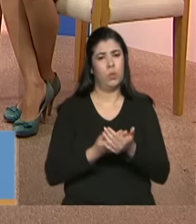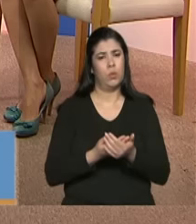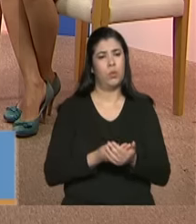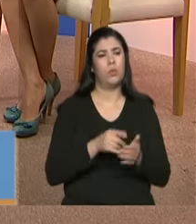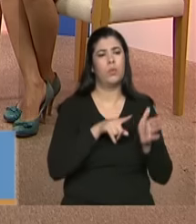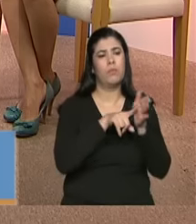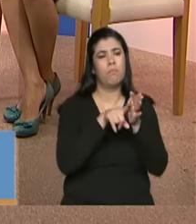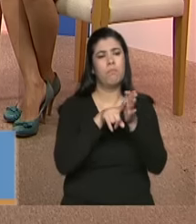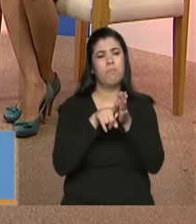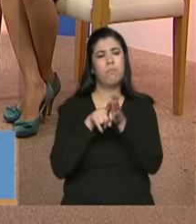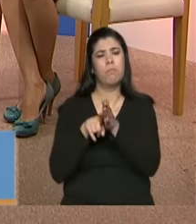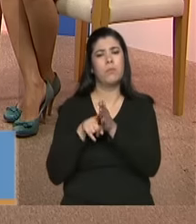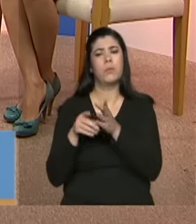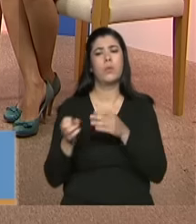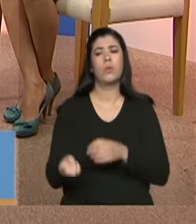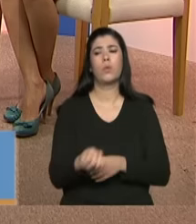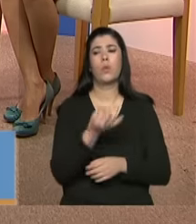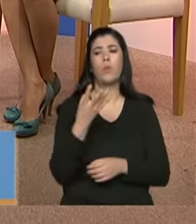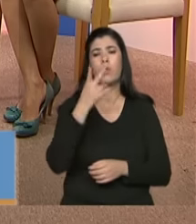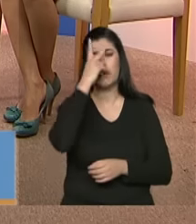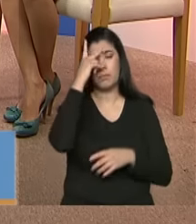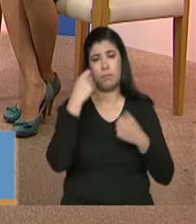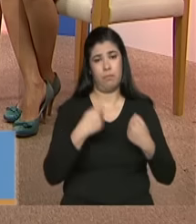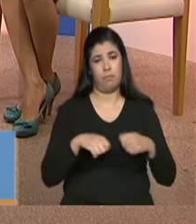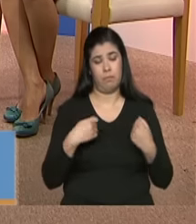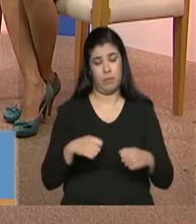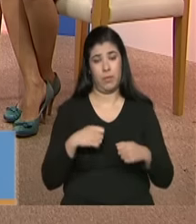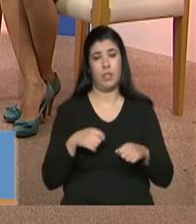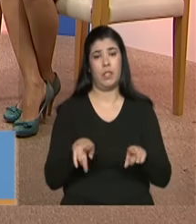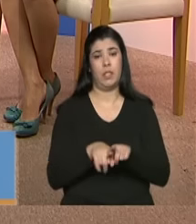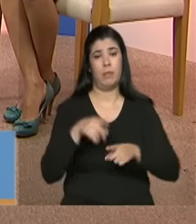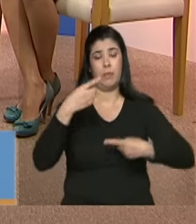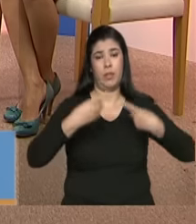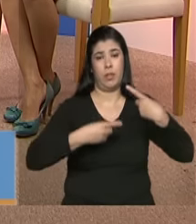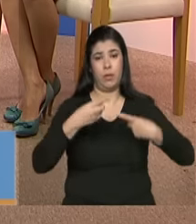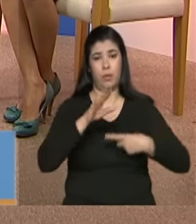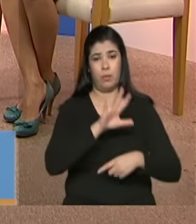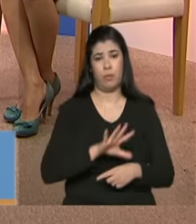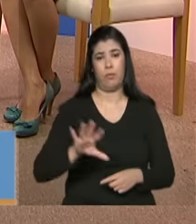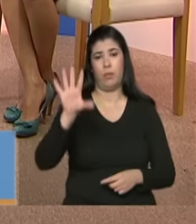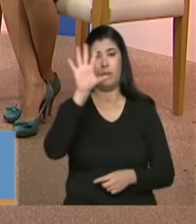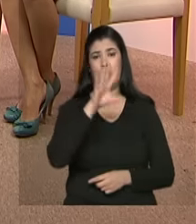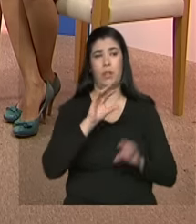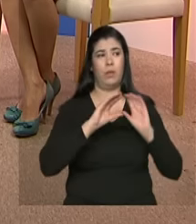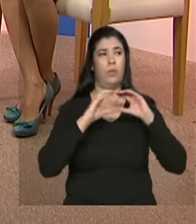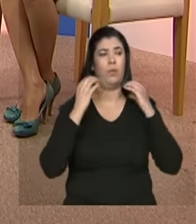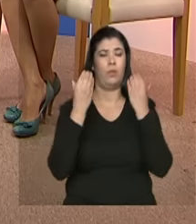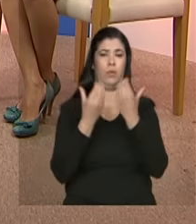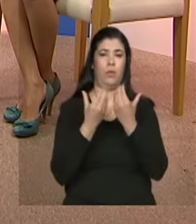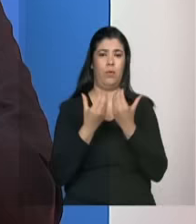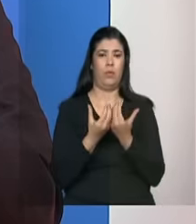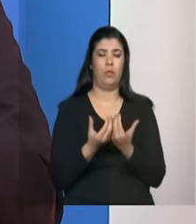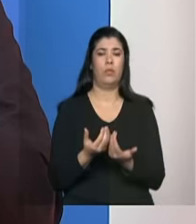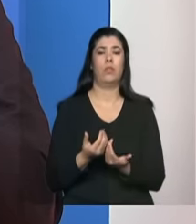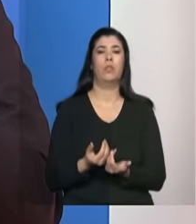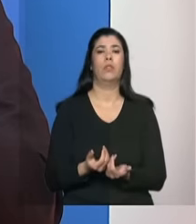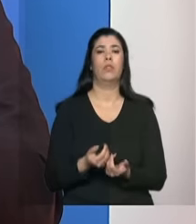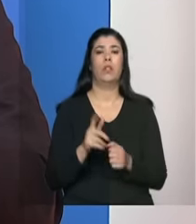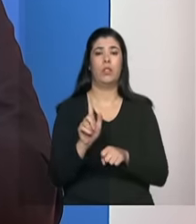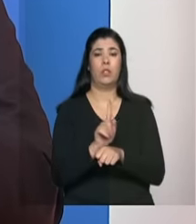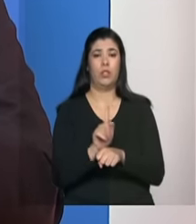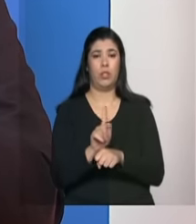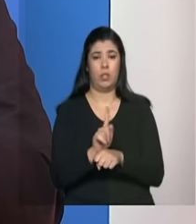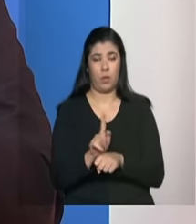qual é a demanda existente é discutido no âmbito da comissão intergestora tripartite que tem